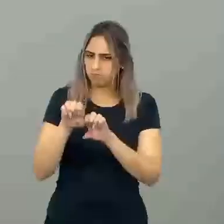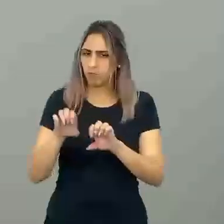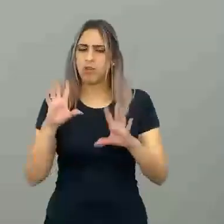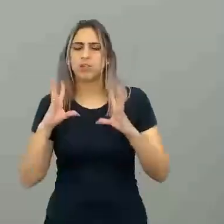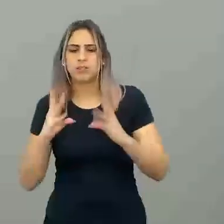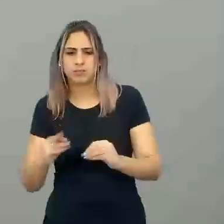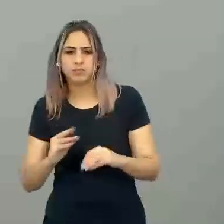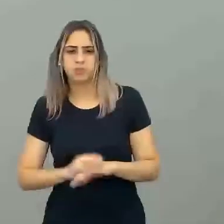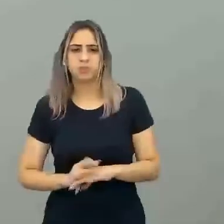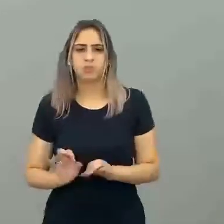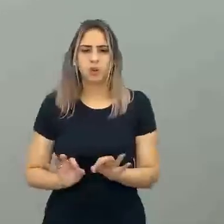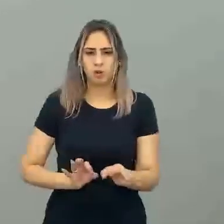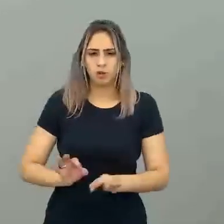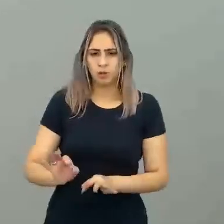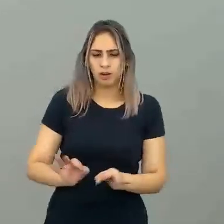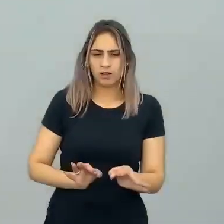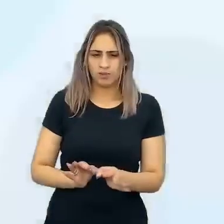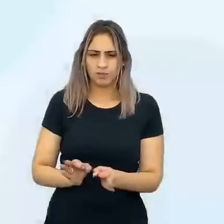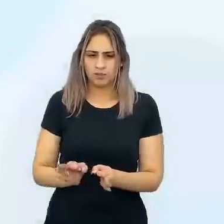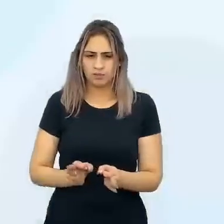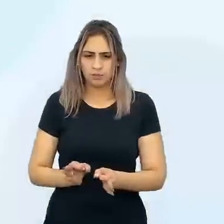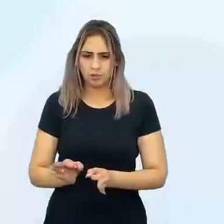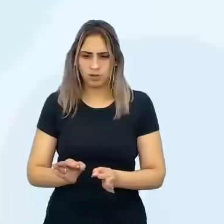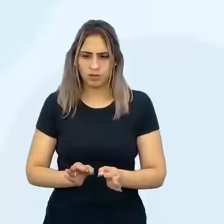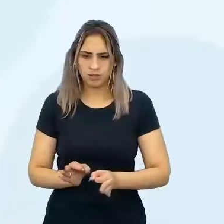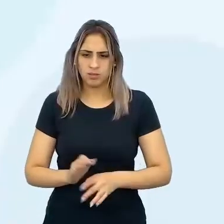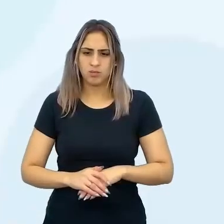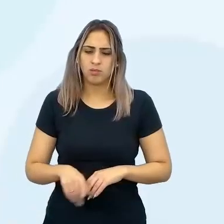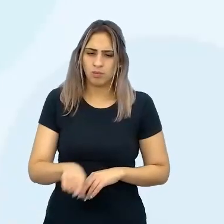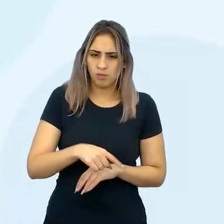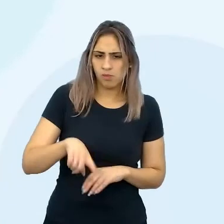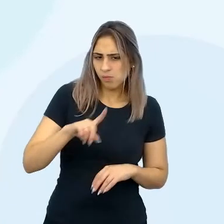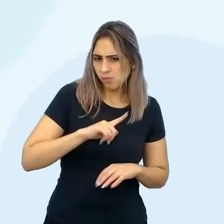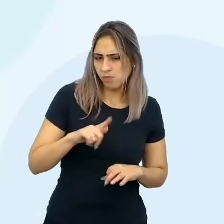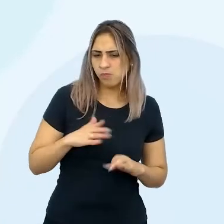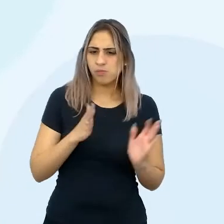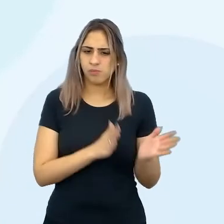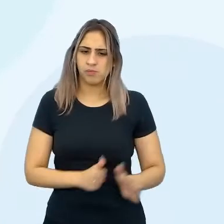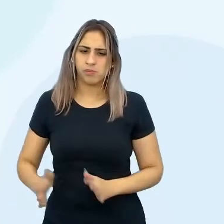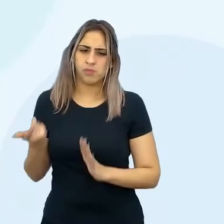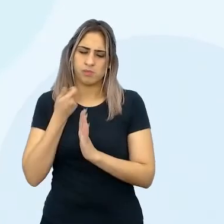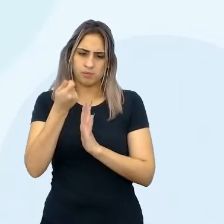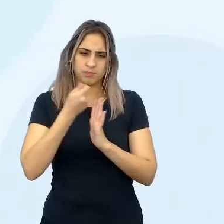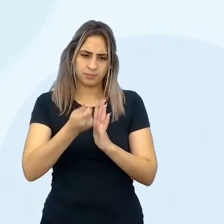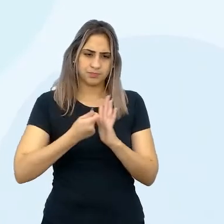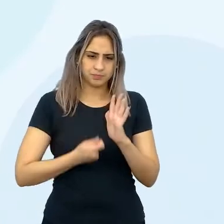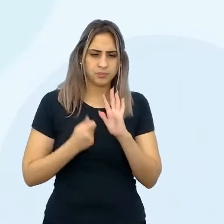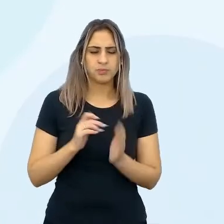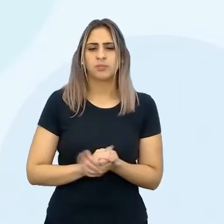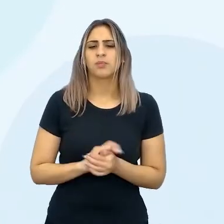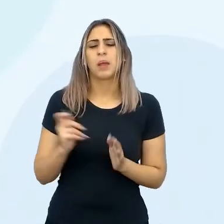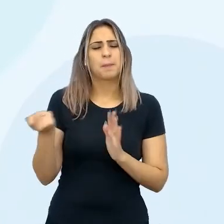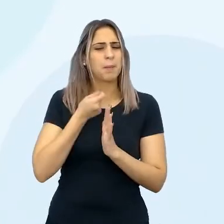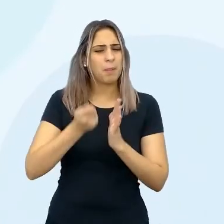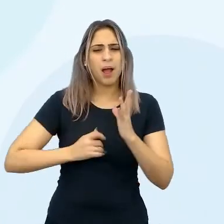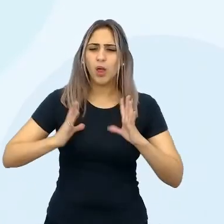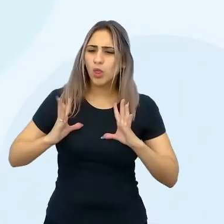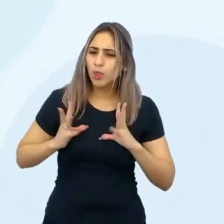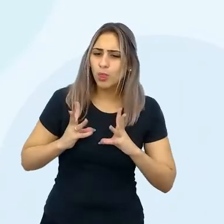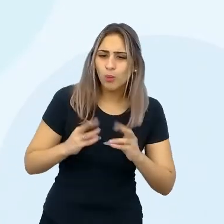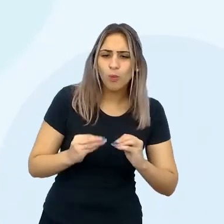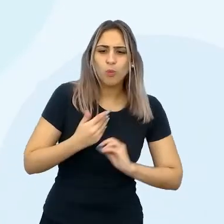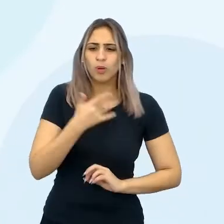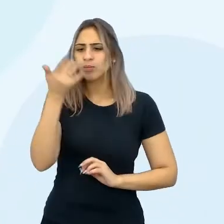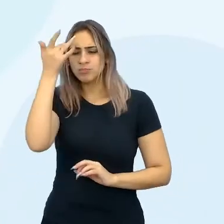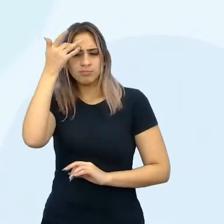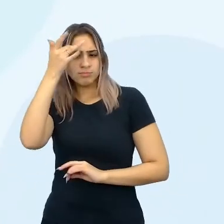aqui, que é a elaboração do plano de pesquisa, e nele você tem que produzir as anotações. Anote tudo. Ah, eu não sei se